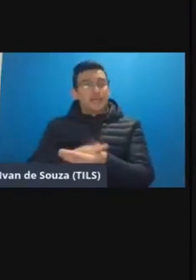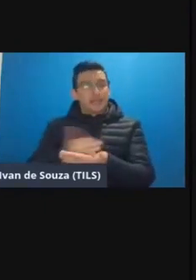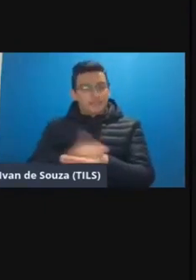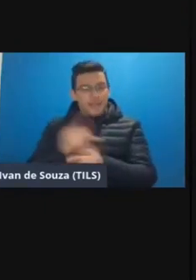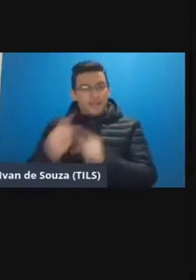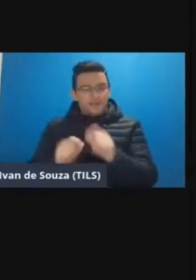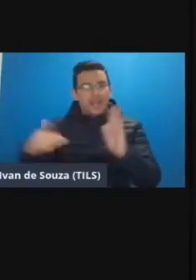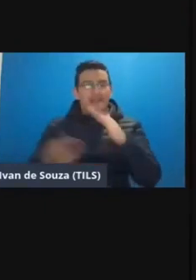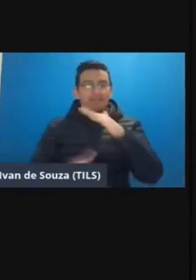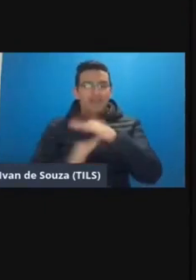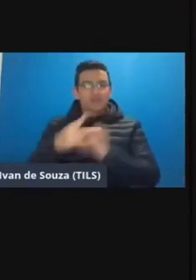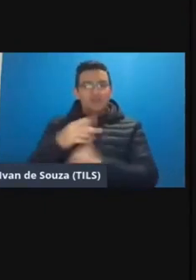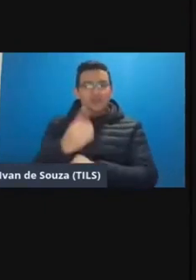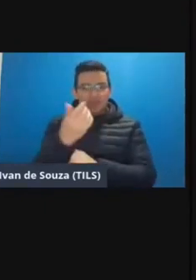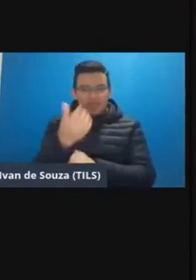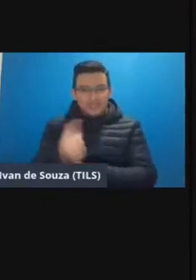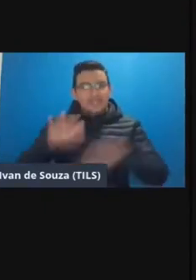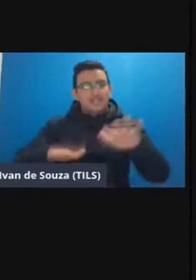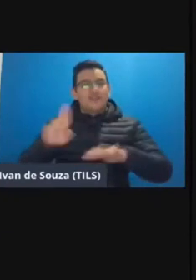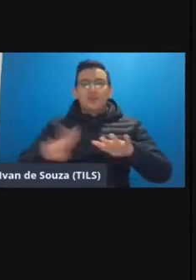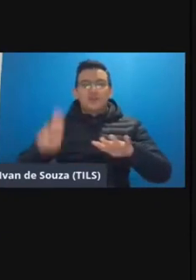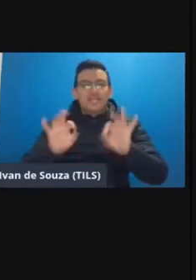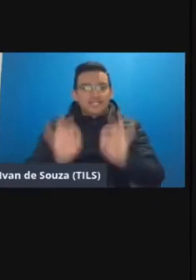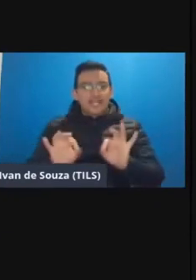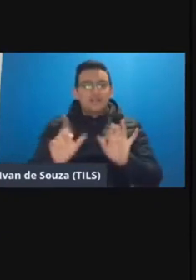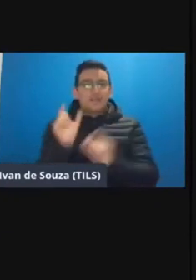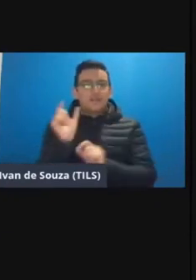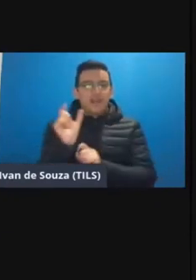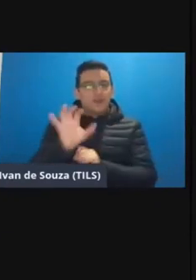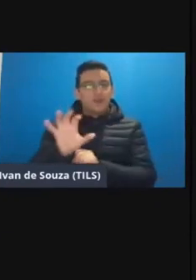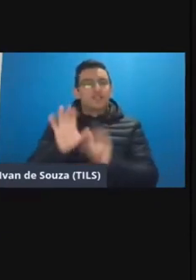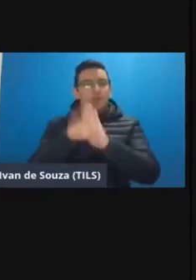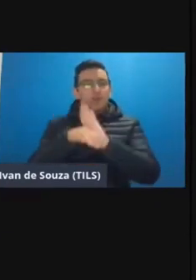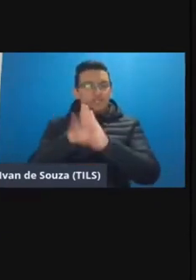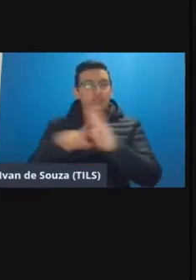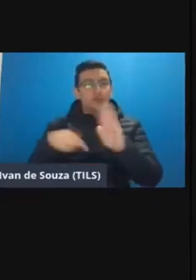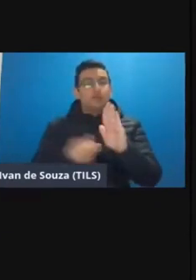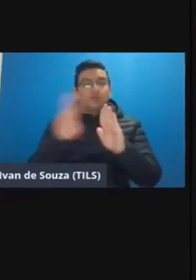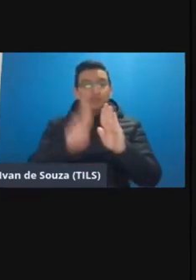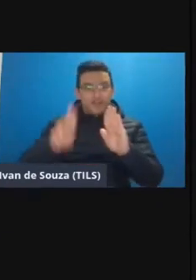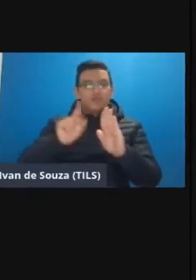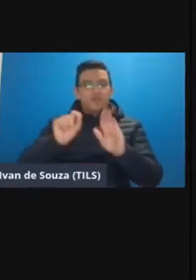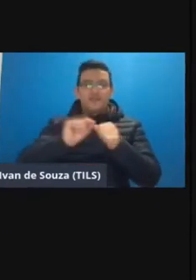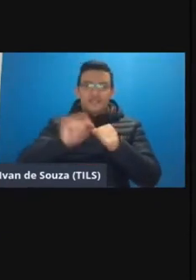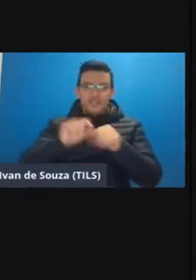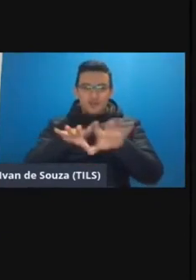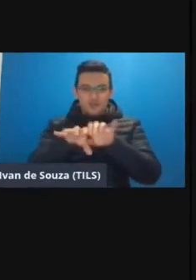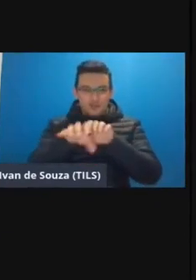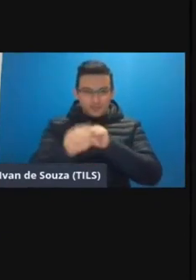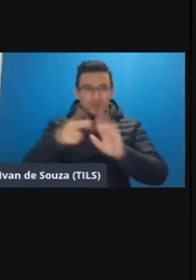2016 talvez a gente não usasse exatamente esse termo com esse conceito né a gente usava fazendo a formação da